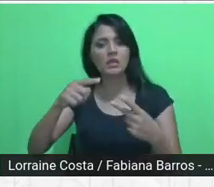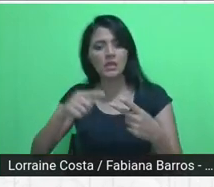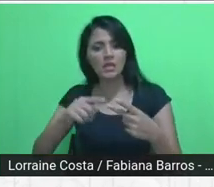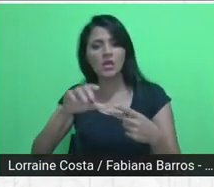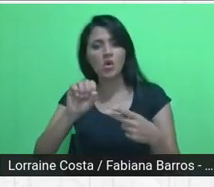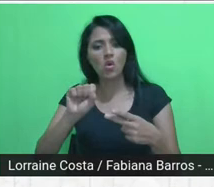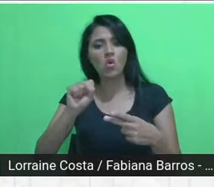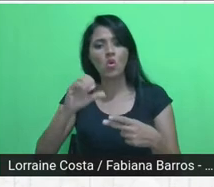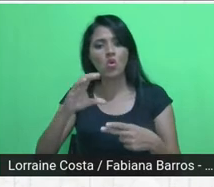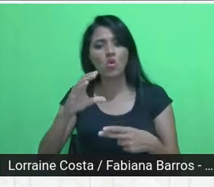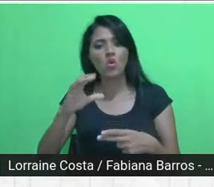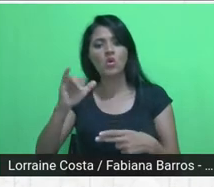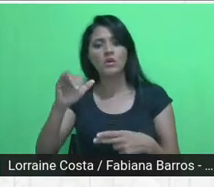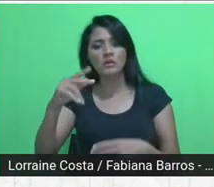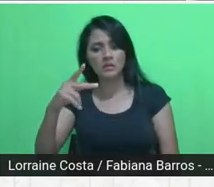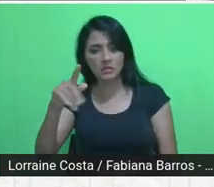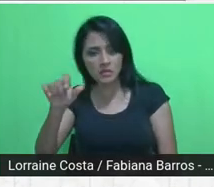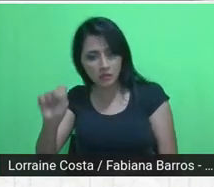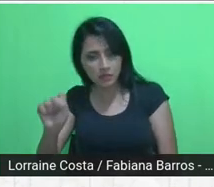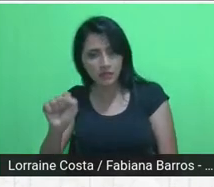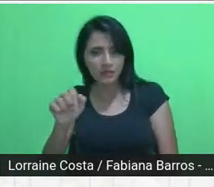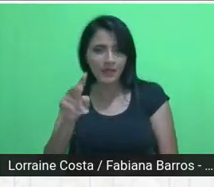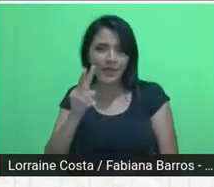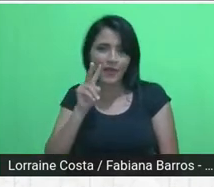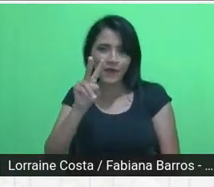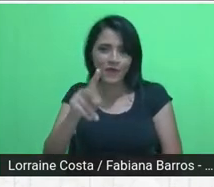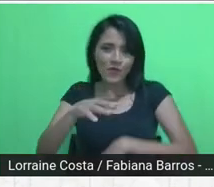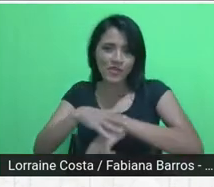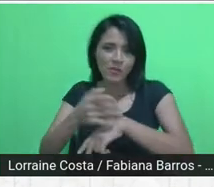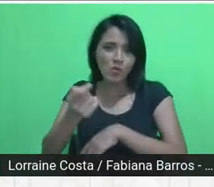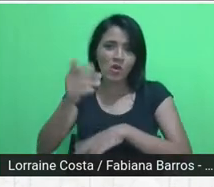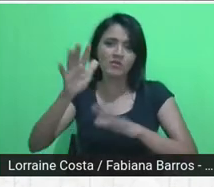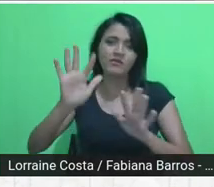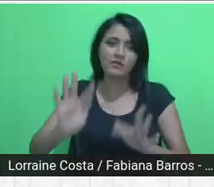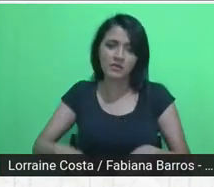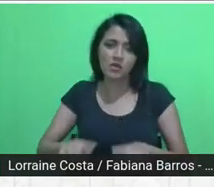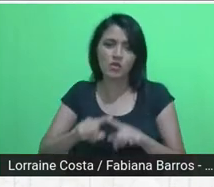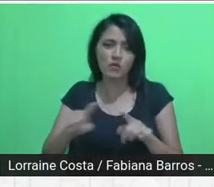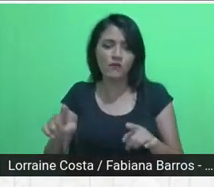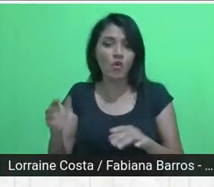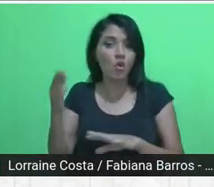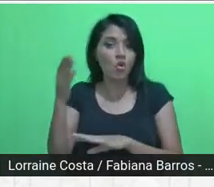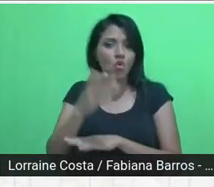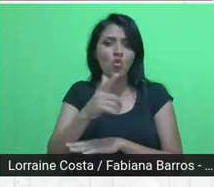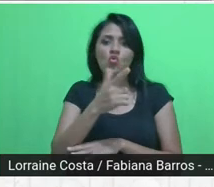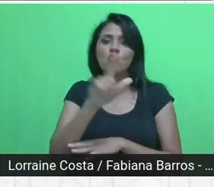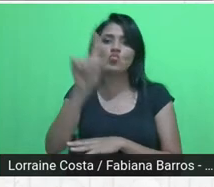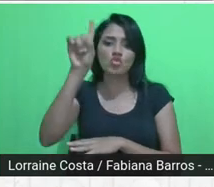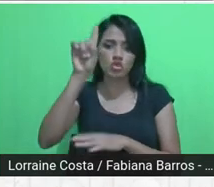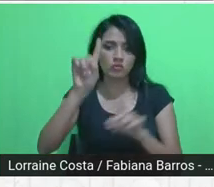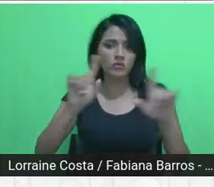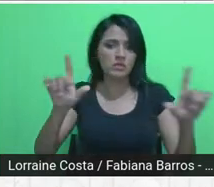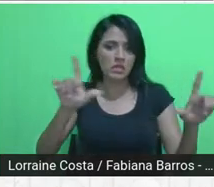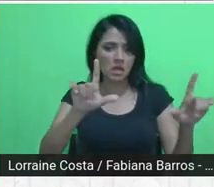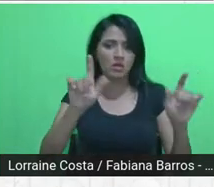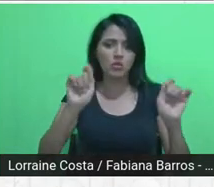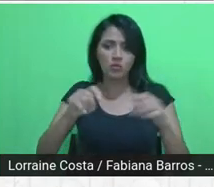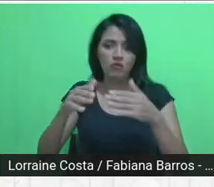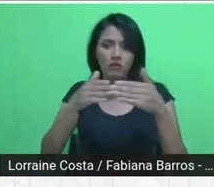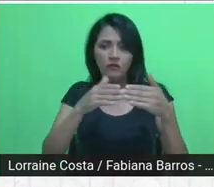possibilidades. Eu vi que o tempo está acabando, então eu vou passar já para o último slide. Pode passar, por favor.